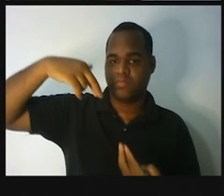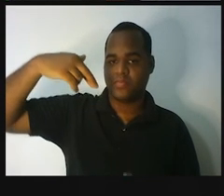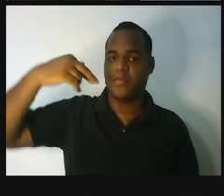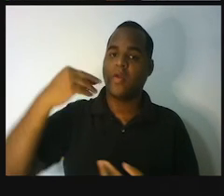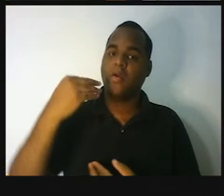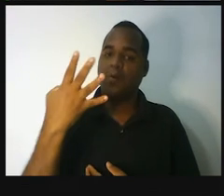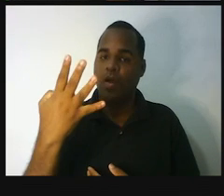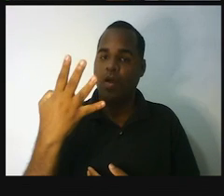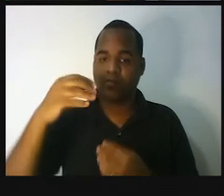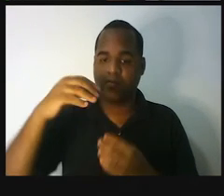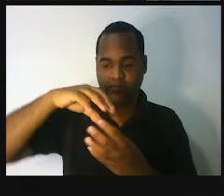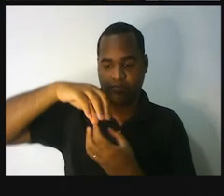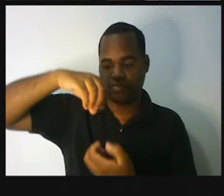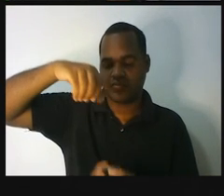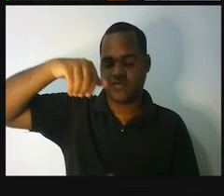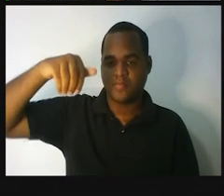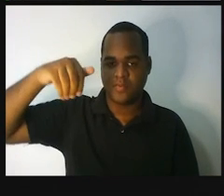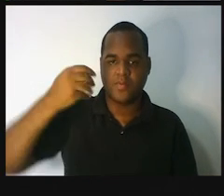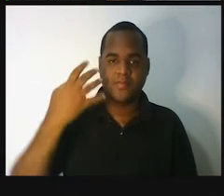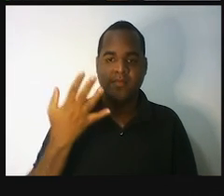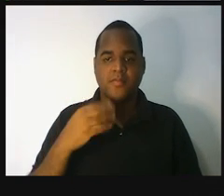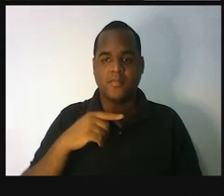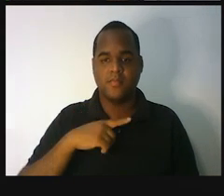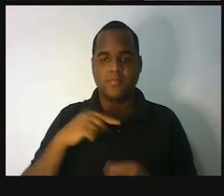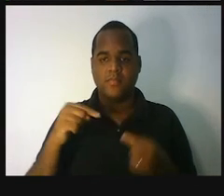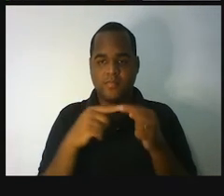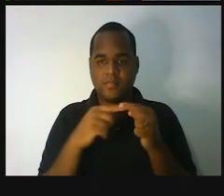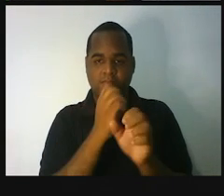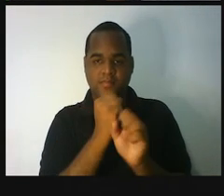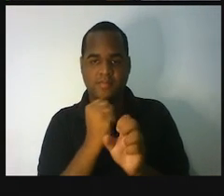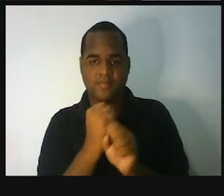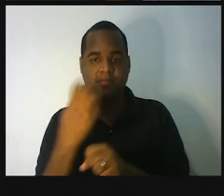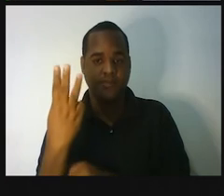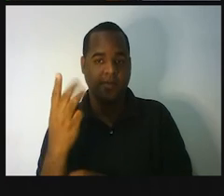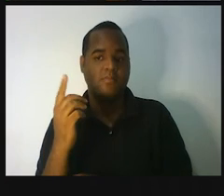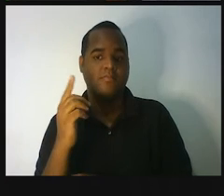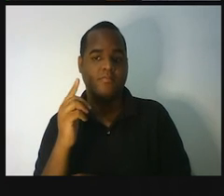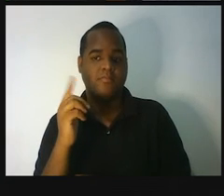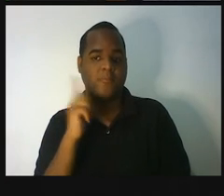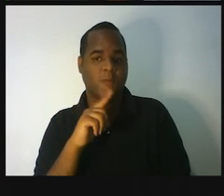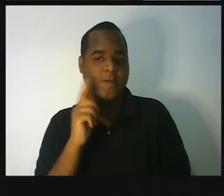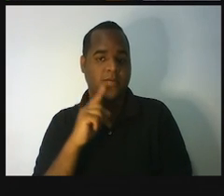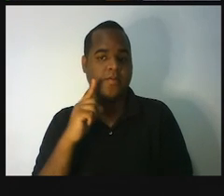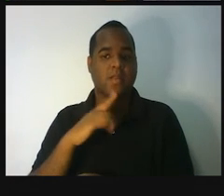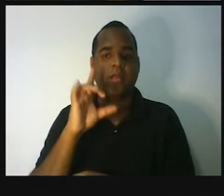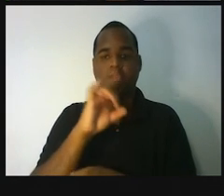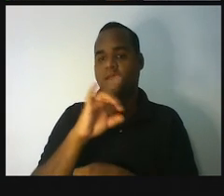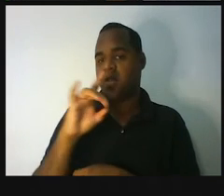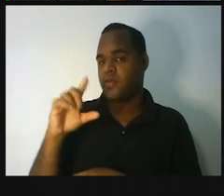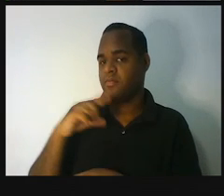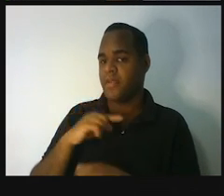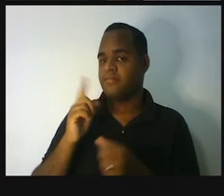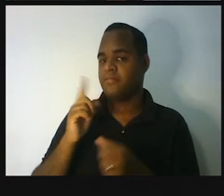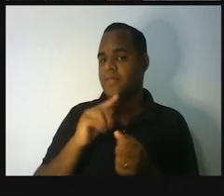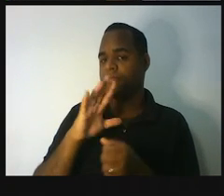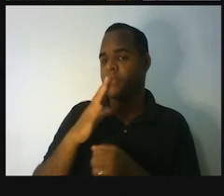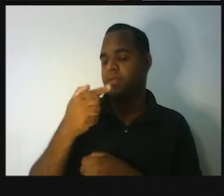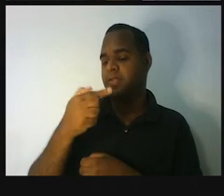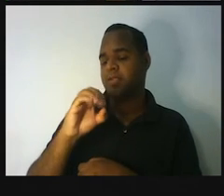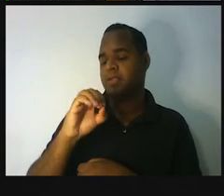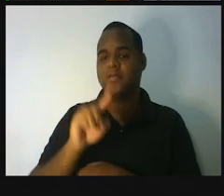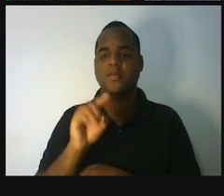Só que desses quatro fios, três, cada um tem um comprimento de 70